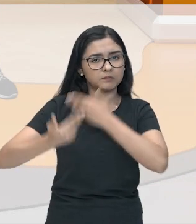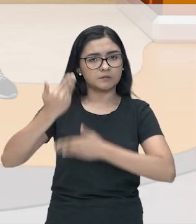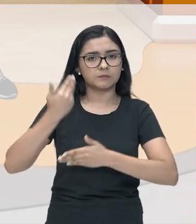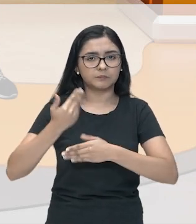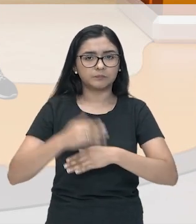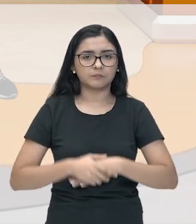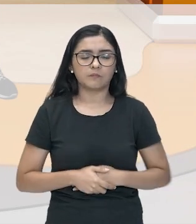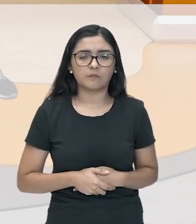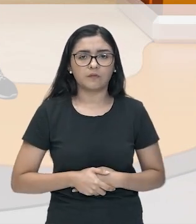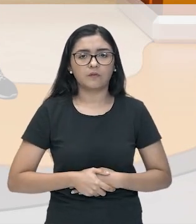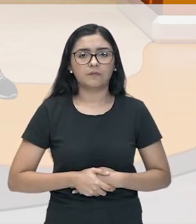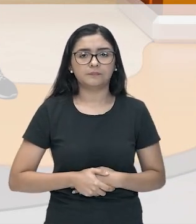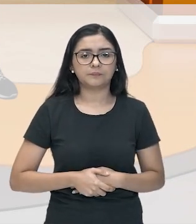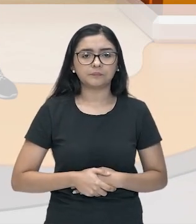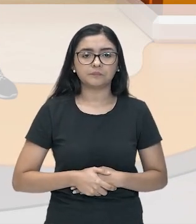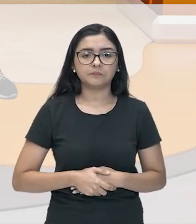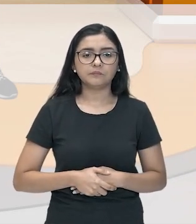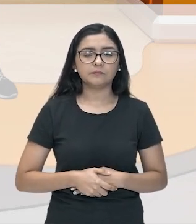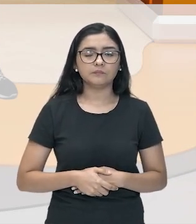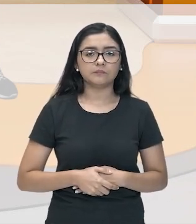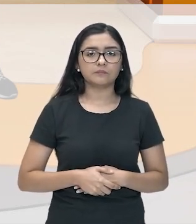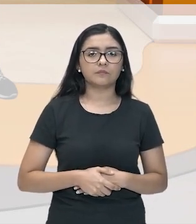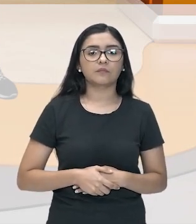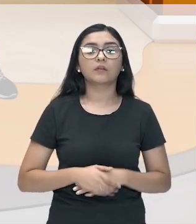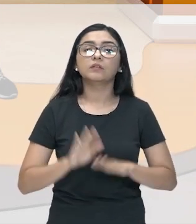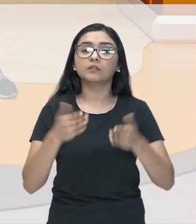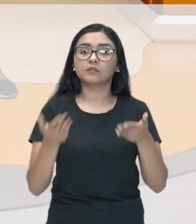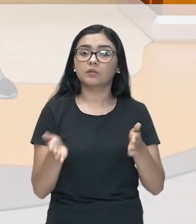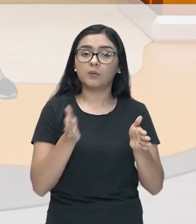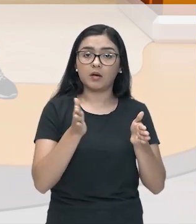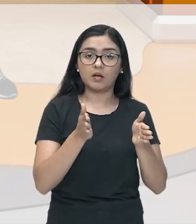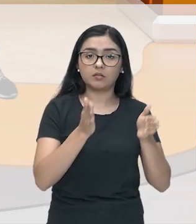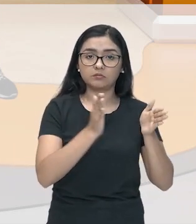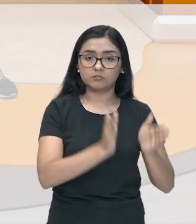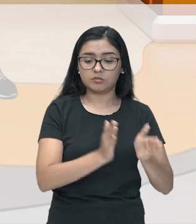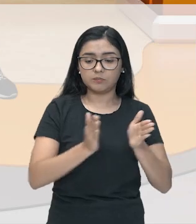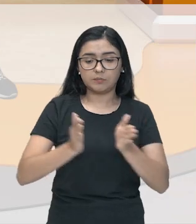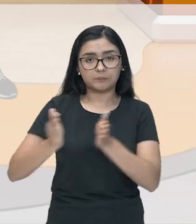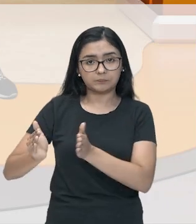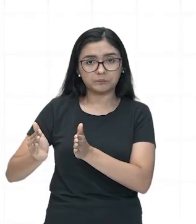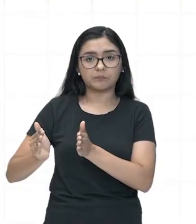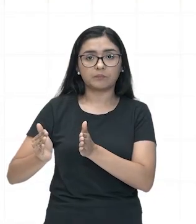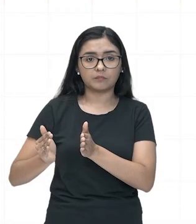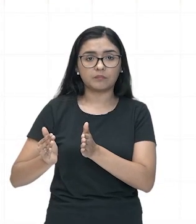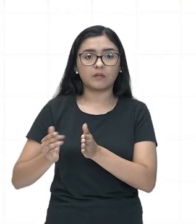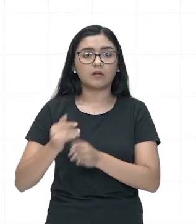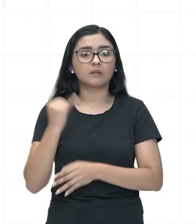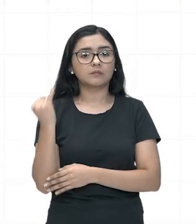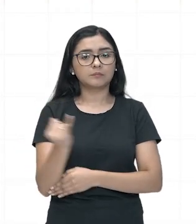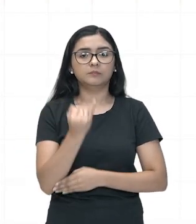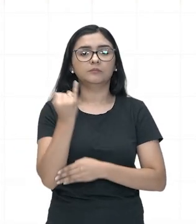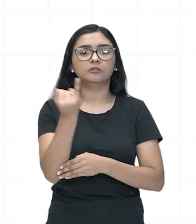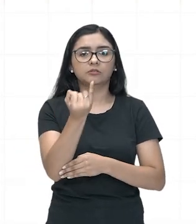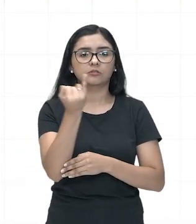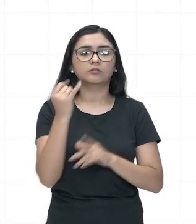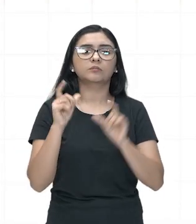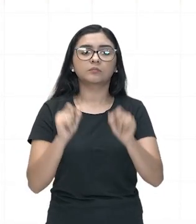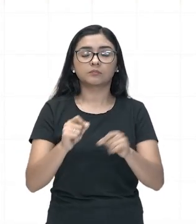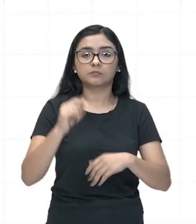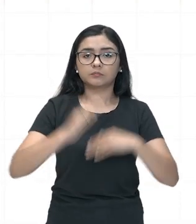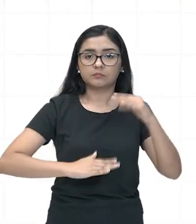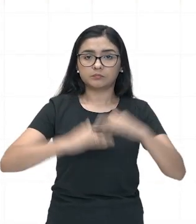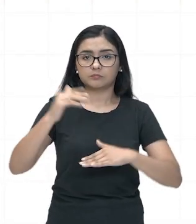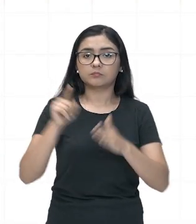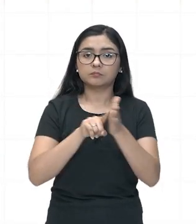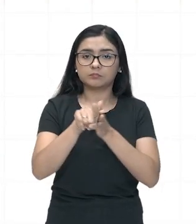Antiguidade. Olha só, a divisão da história em períodos é essencial para os historiadores,